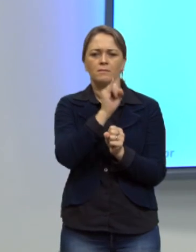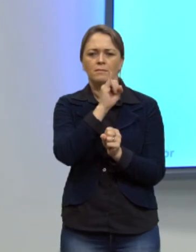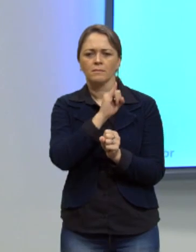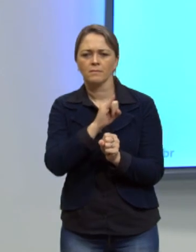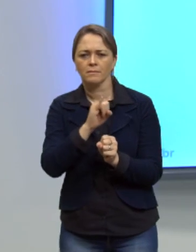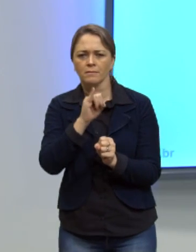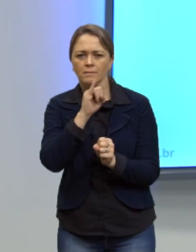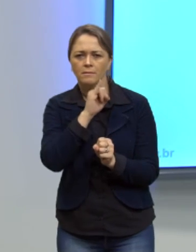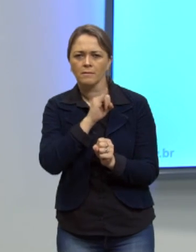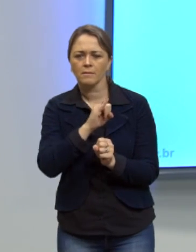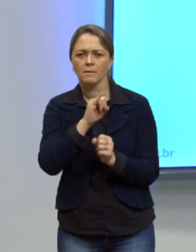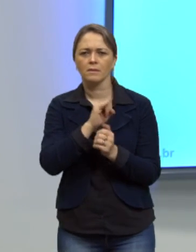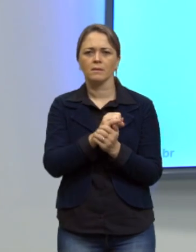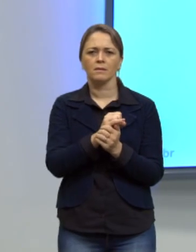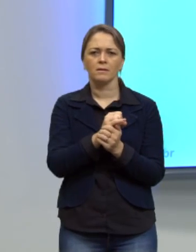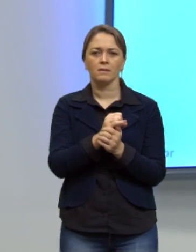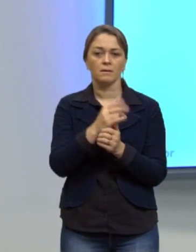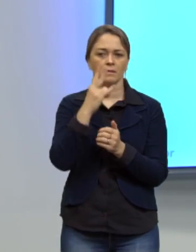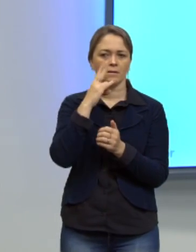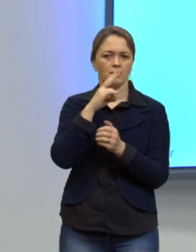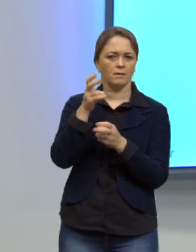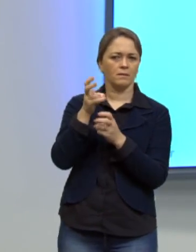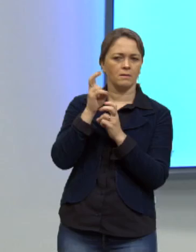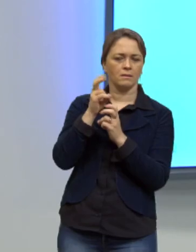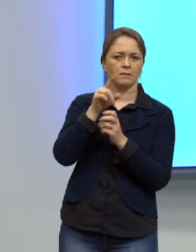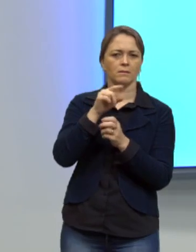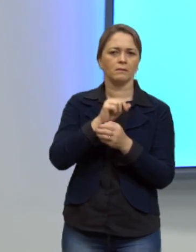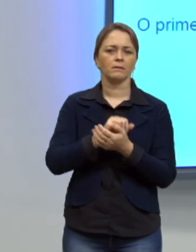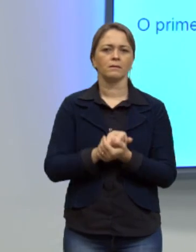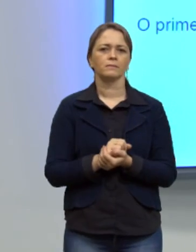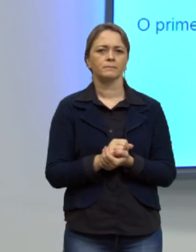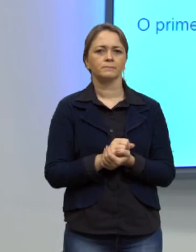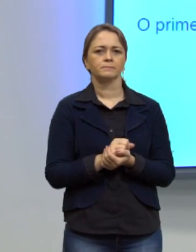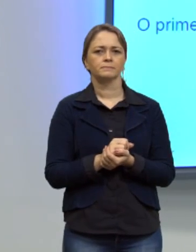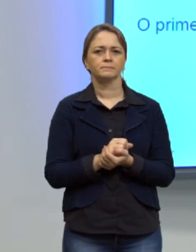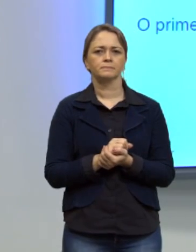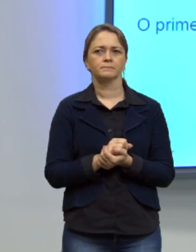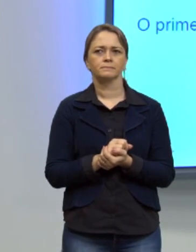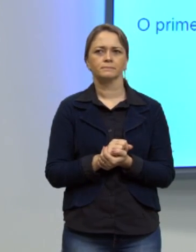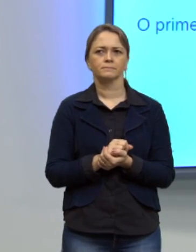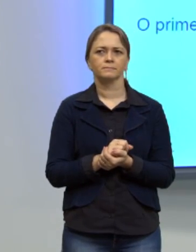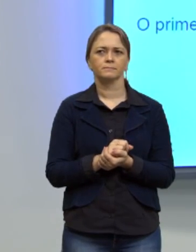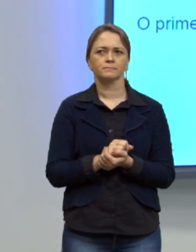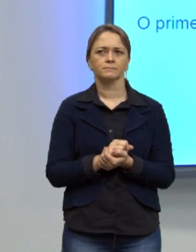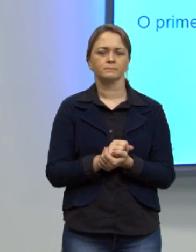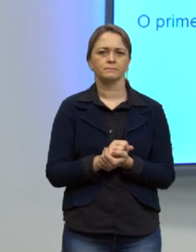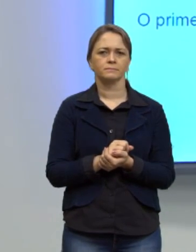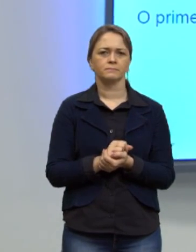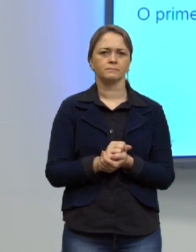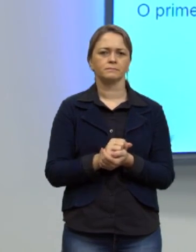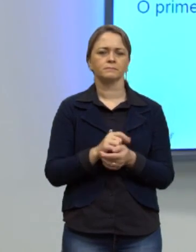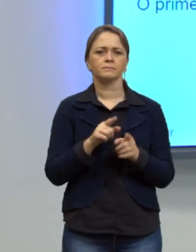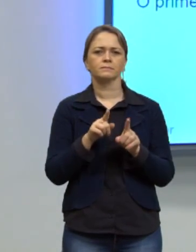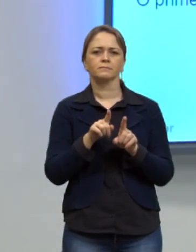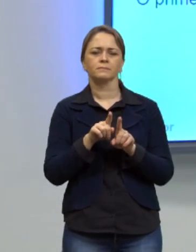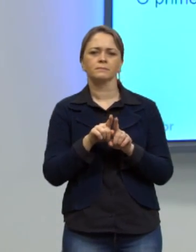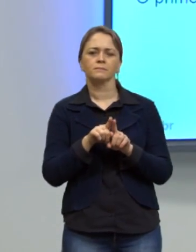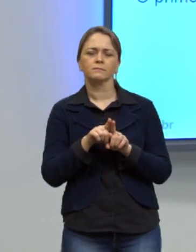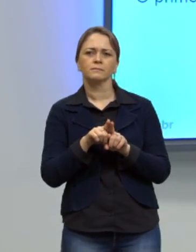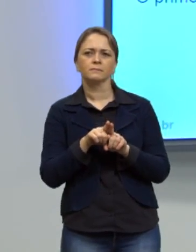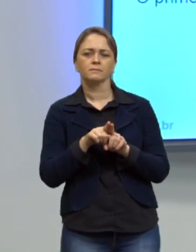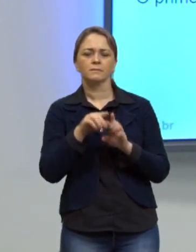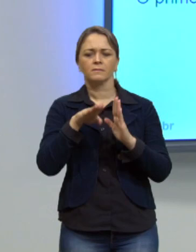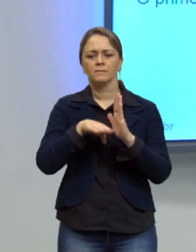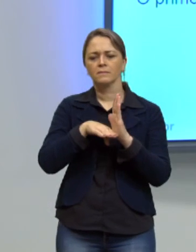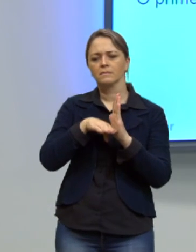a gente identificar tá bom passa para mim por favor o que eu tenho ali eu tenho que esse crescimento